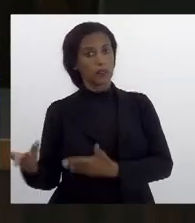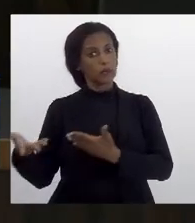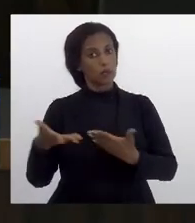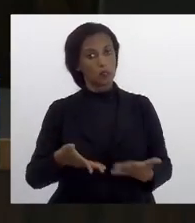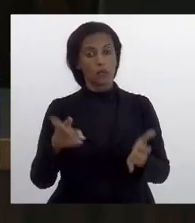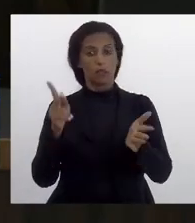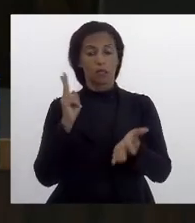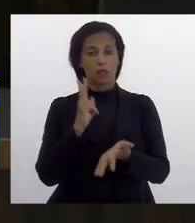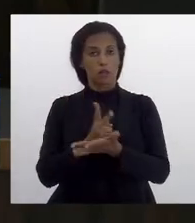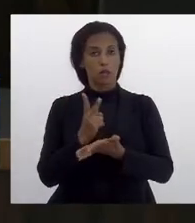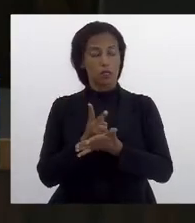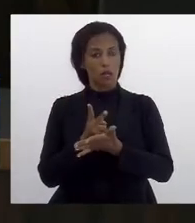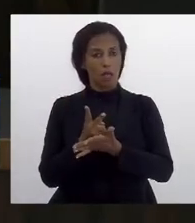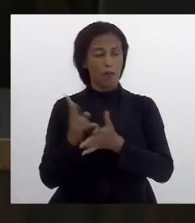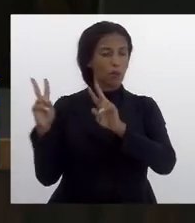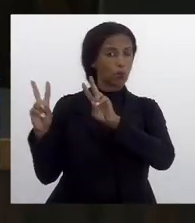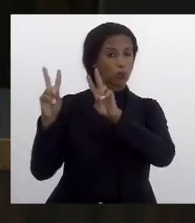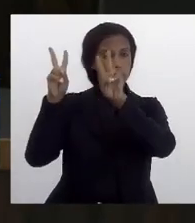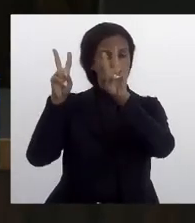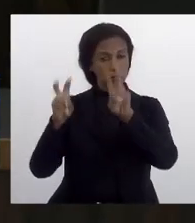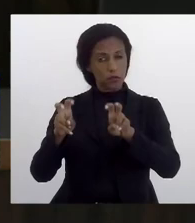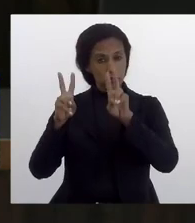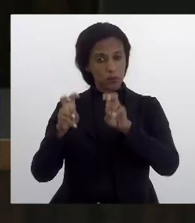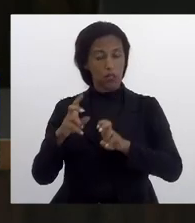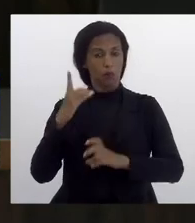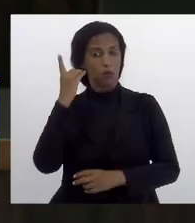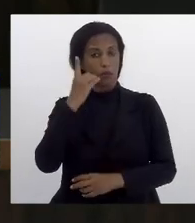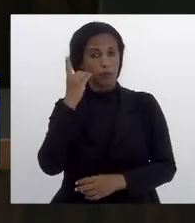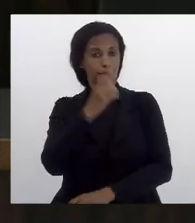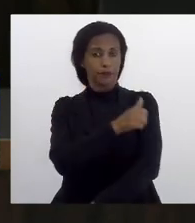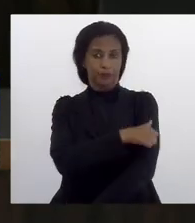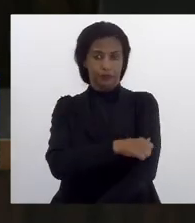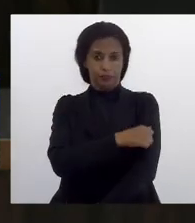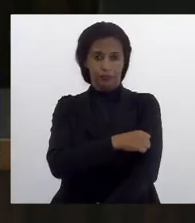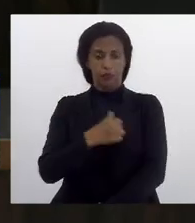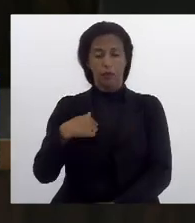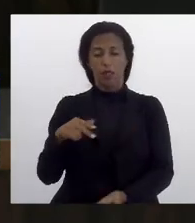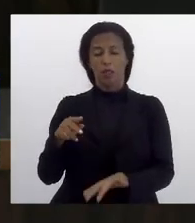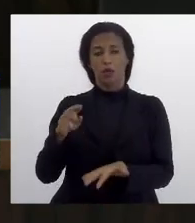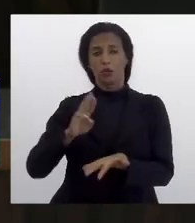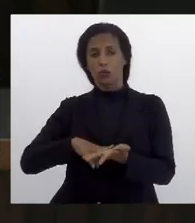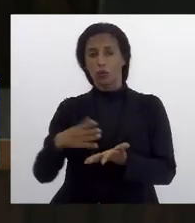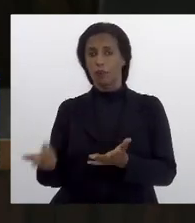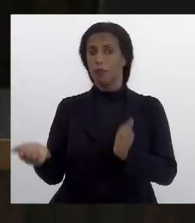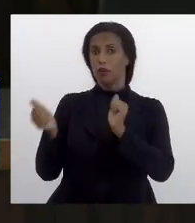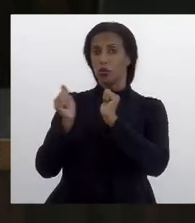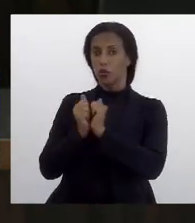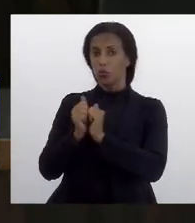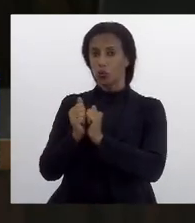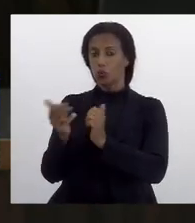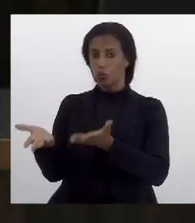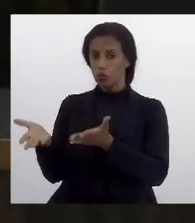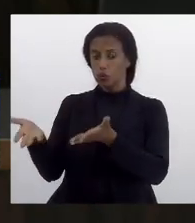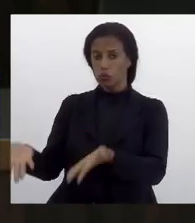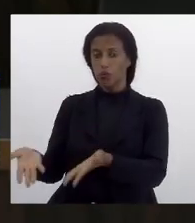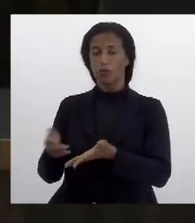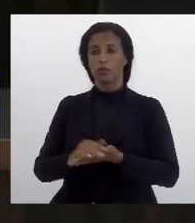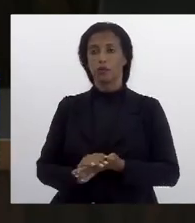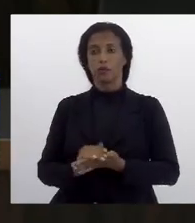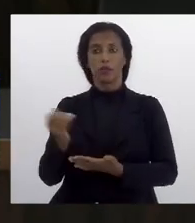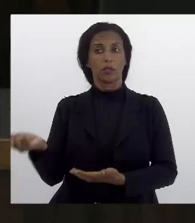sempre a baila o tema com a deputada enfermeira Regiane que eu sou membro da comissão também sempre conversando da